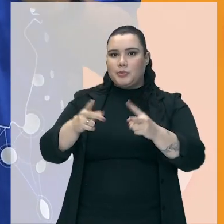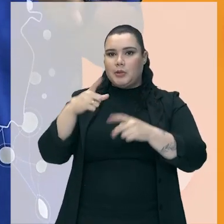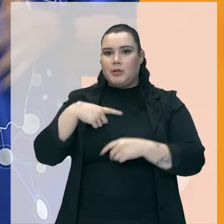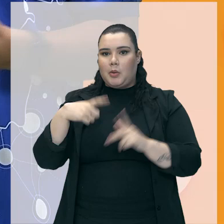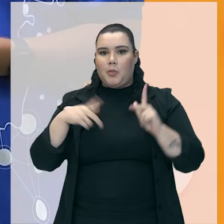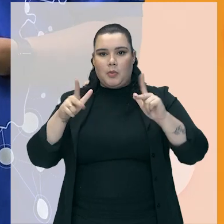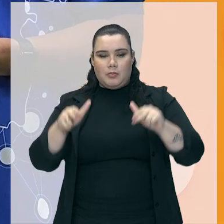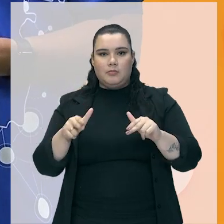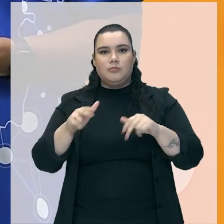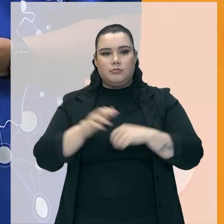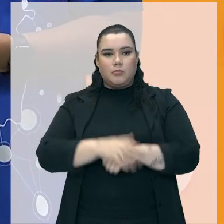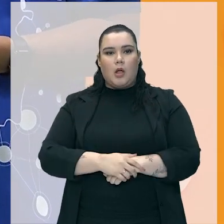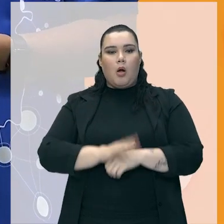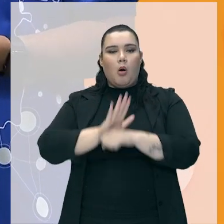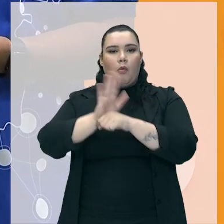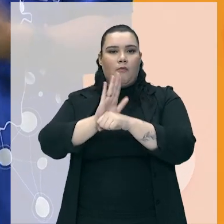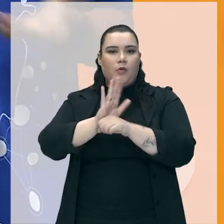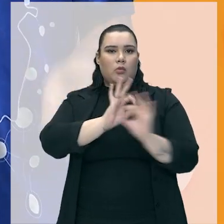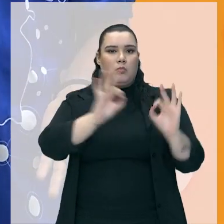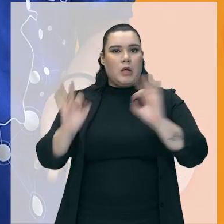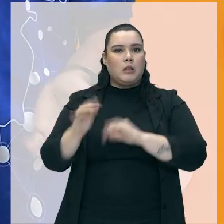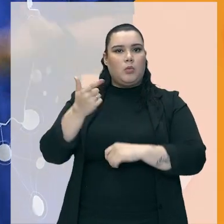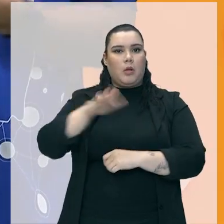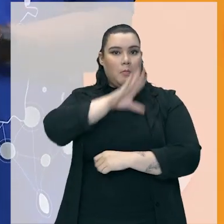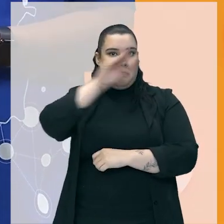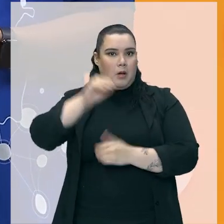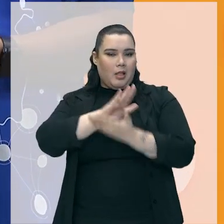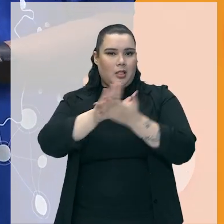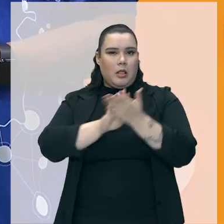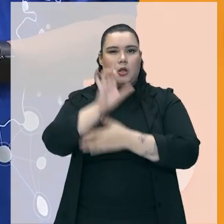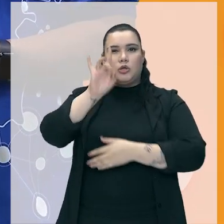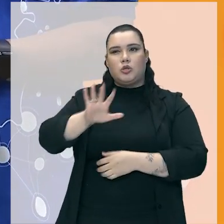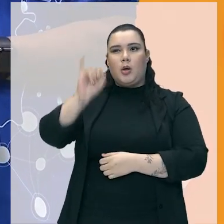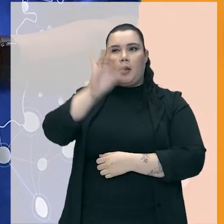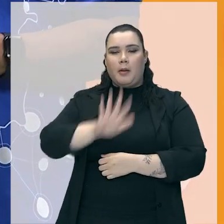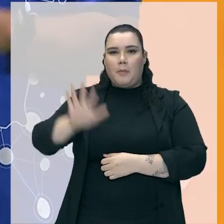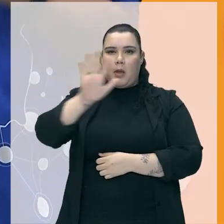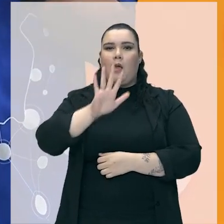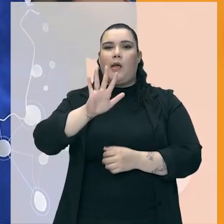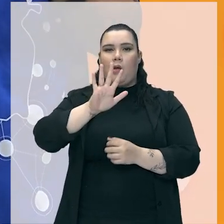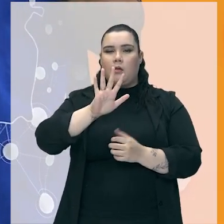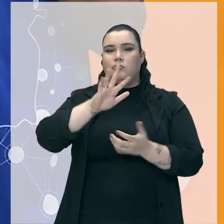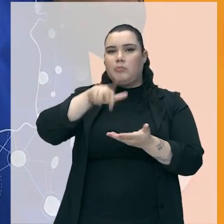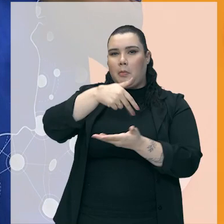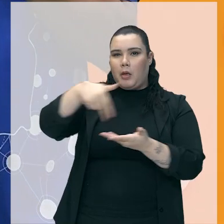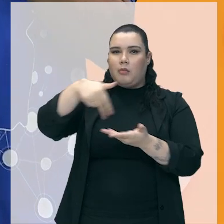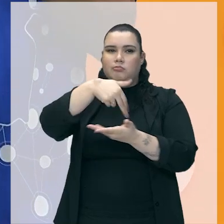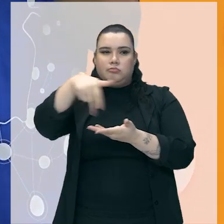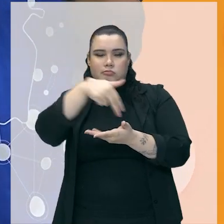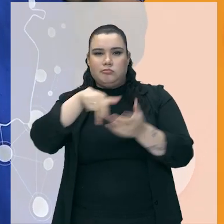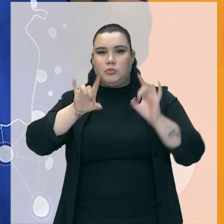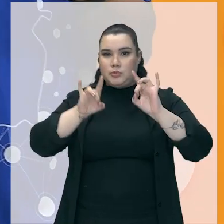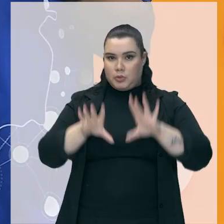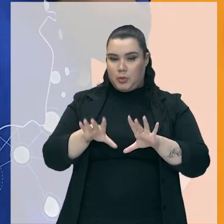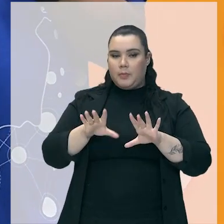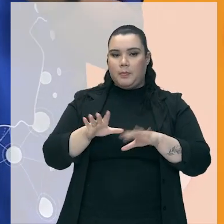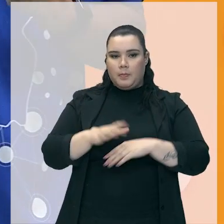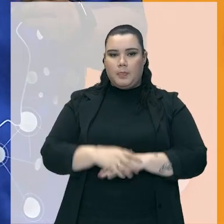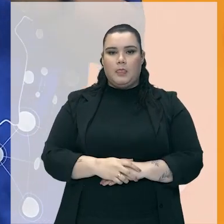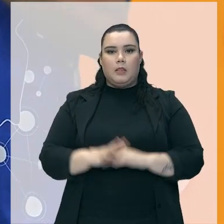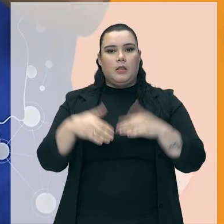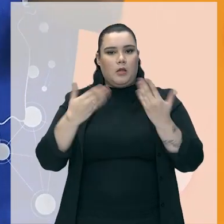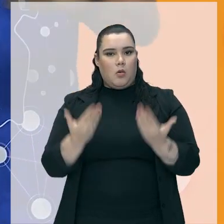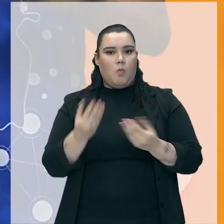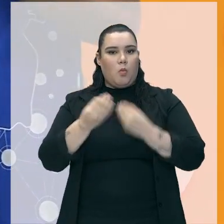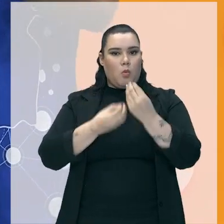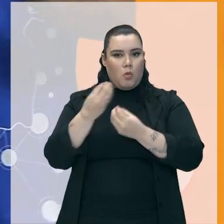Um cinema mudo, que é muito divertido e que também é muito interessante para refletir sobre como o trabalhador,